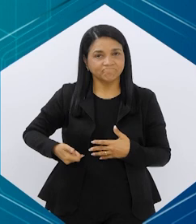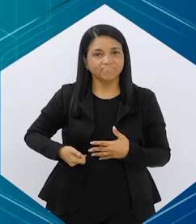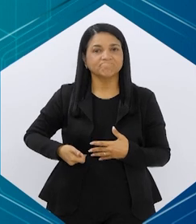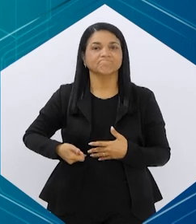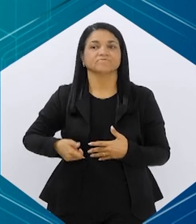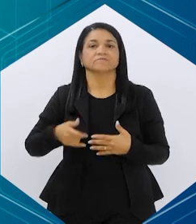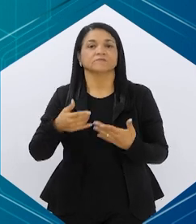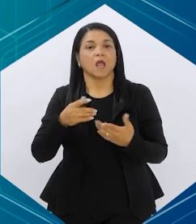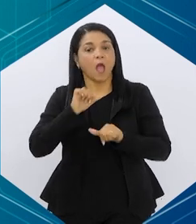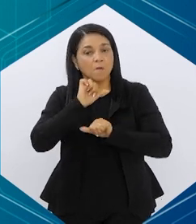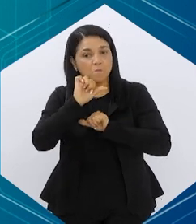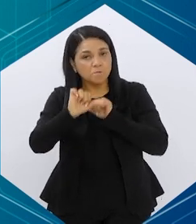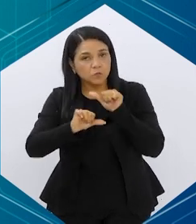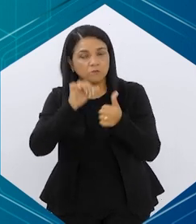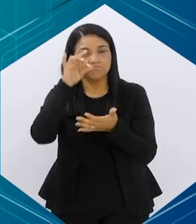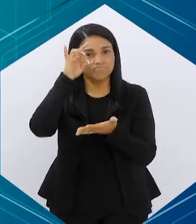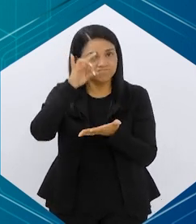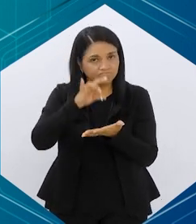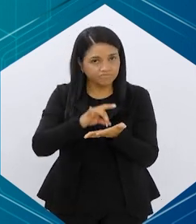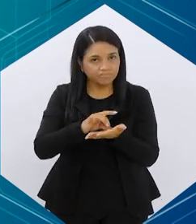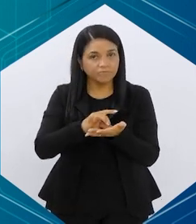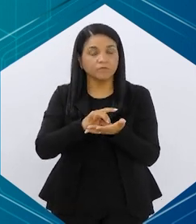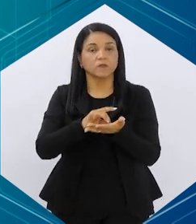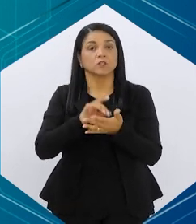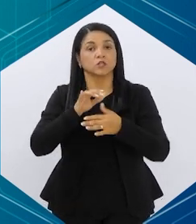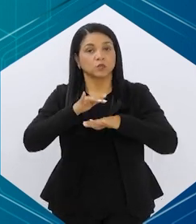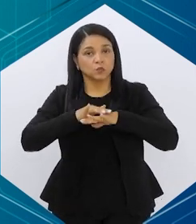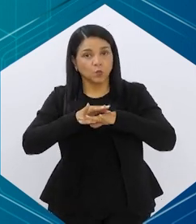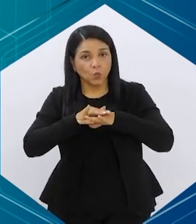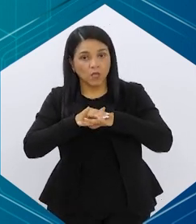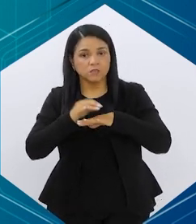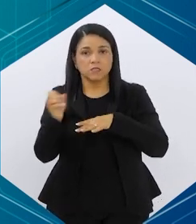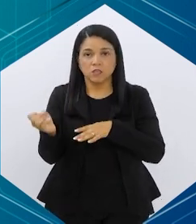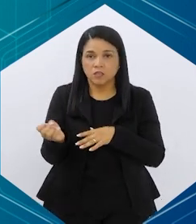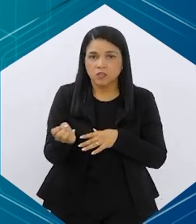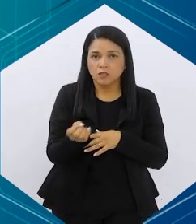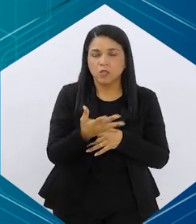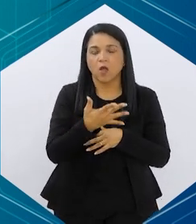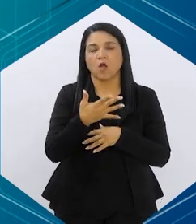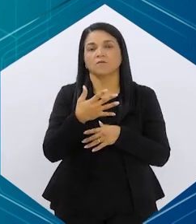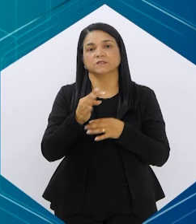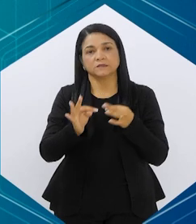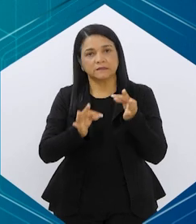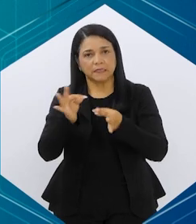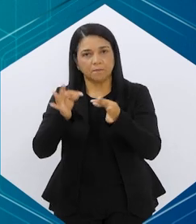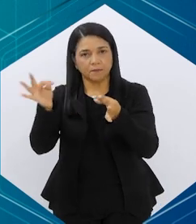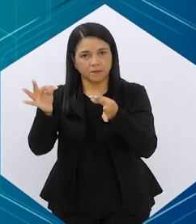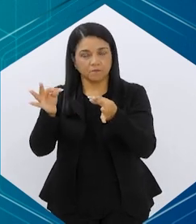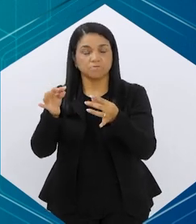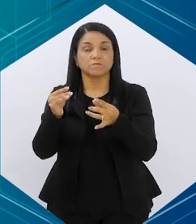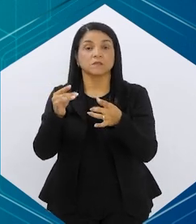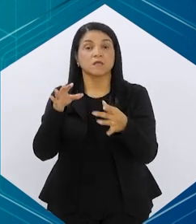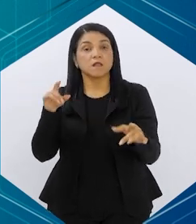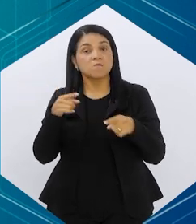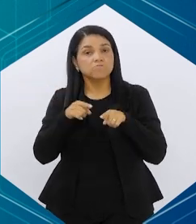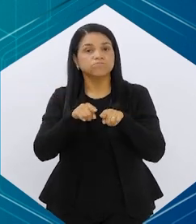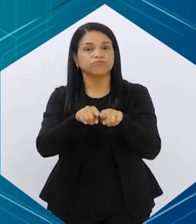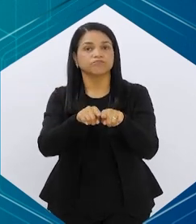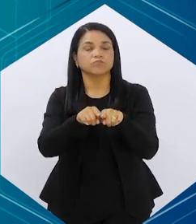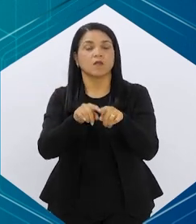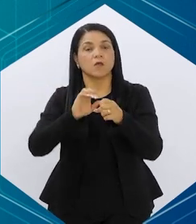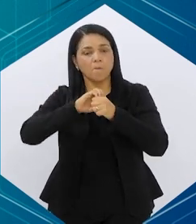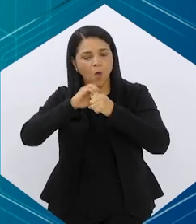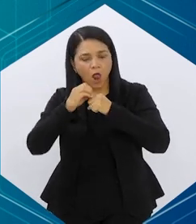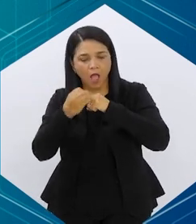grande mudança, a gente olhar a obesidade como doença, que a gente vai ter novas opções terapêuticas, todas ligadas a